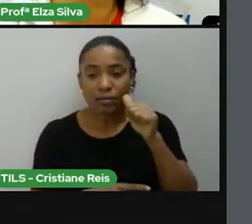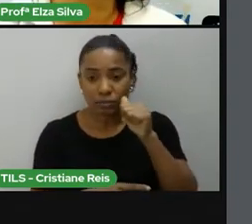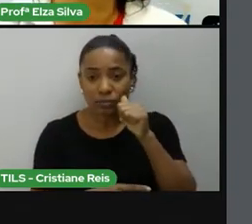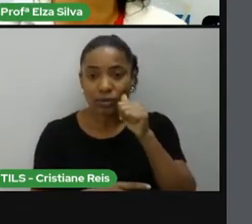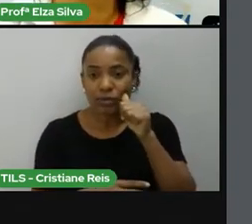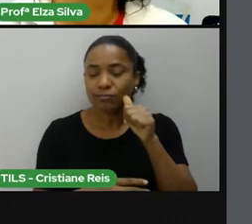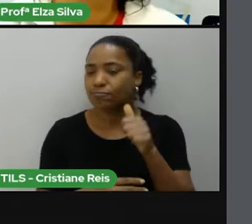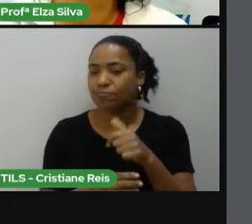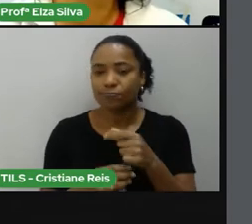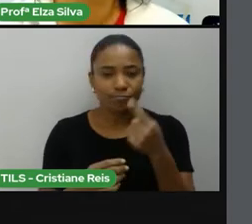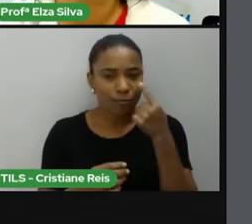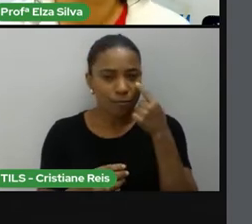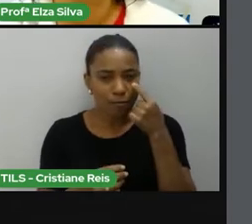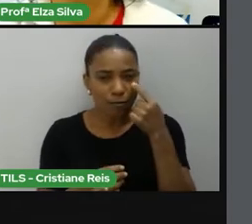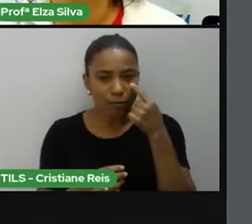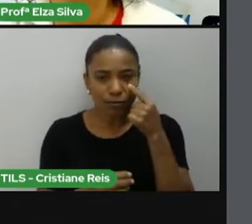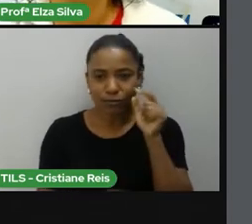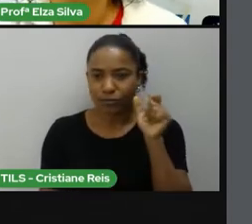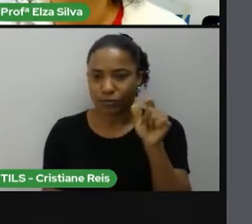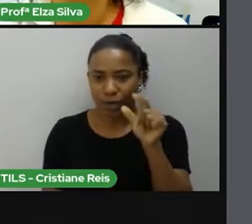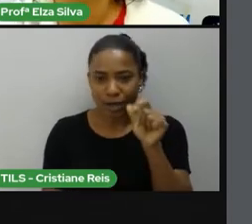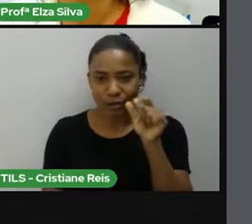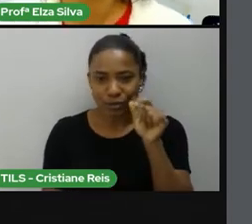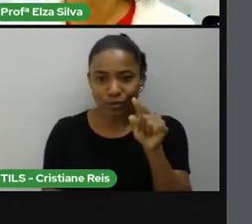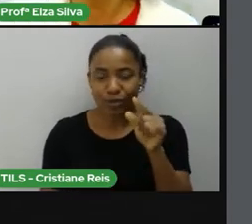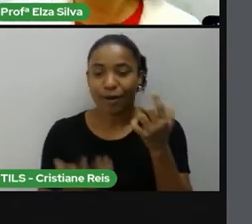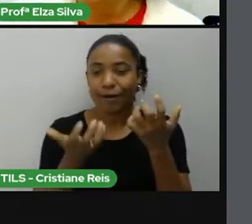brancura whiteness.